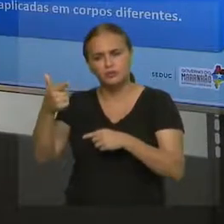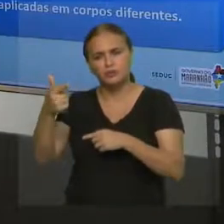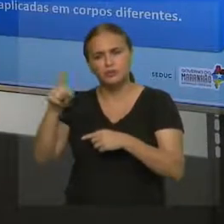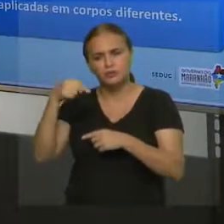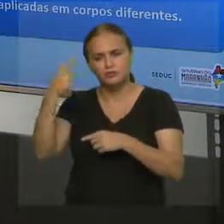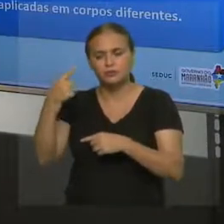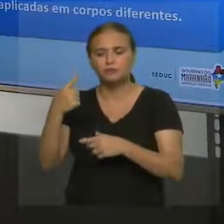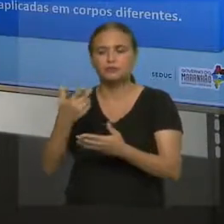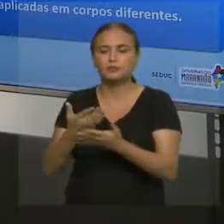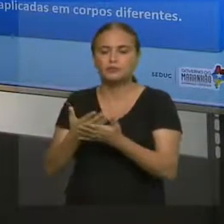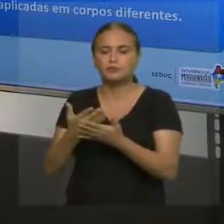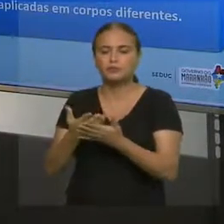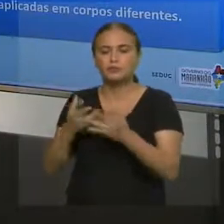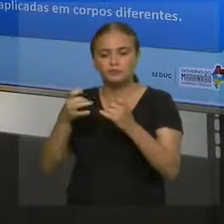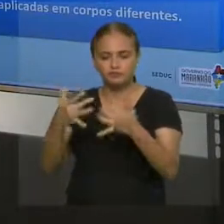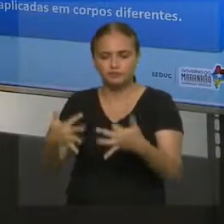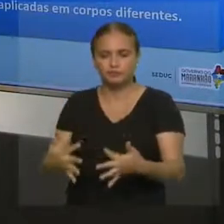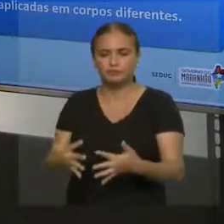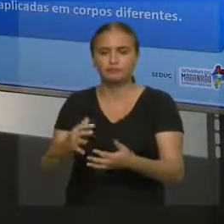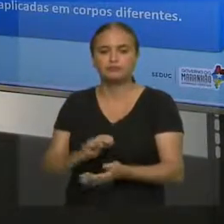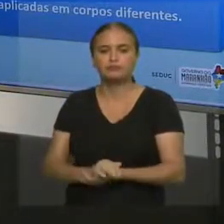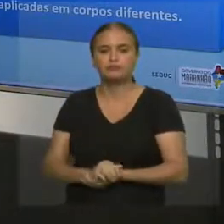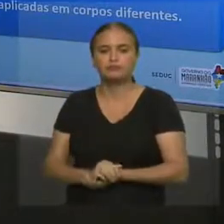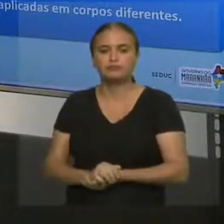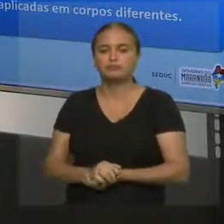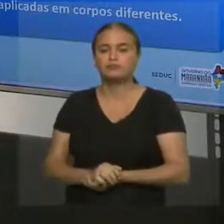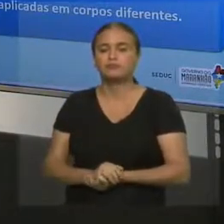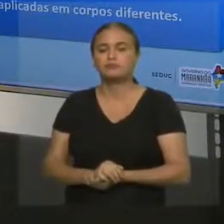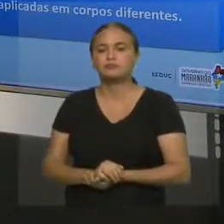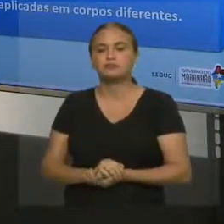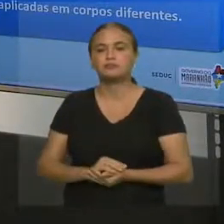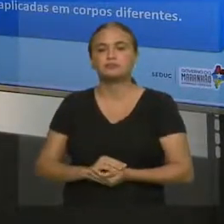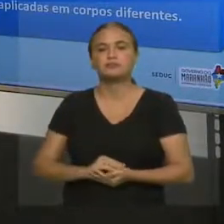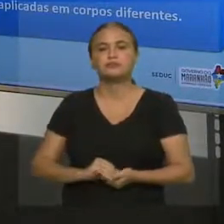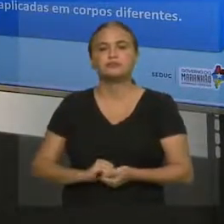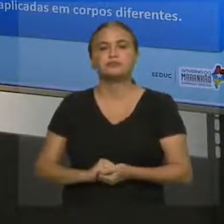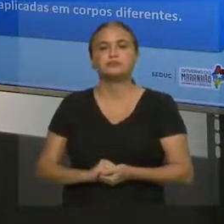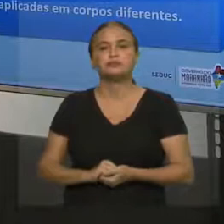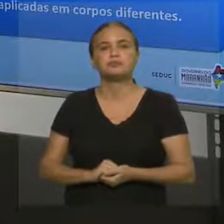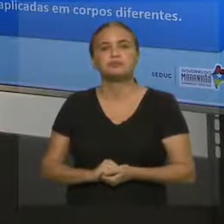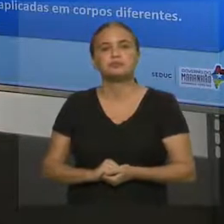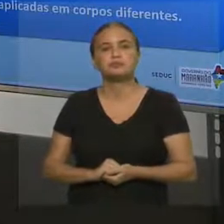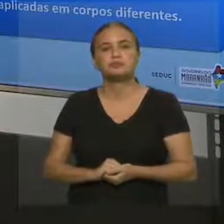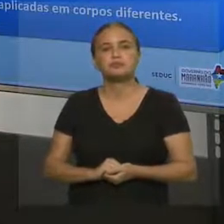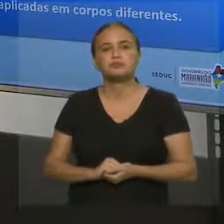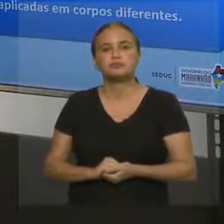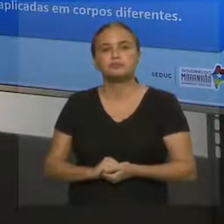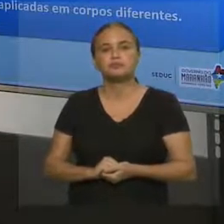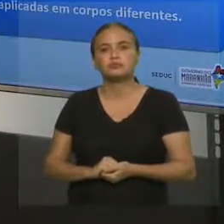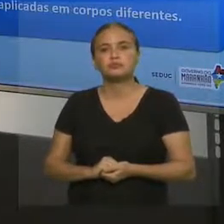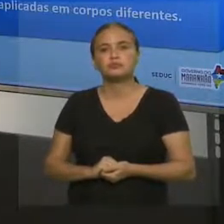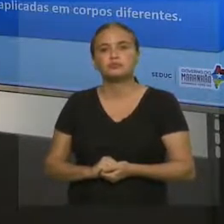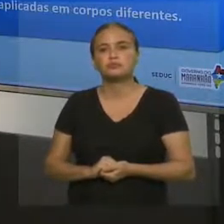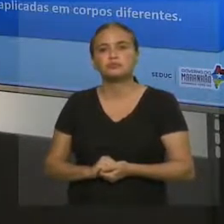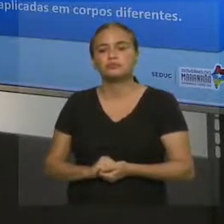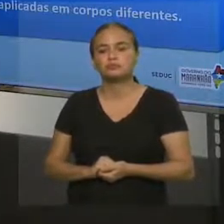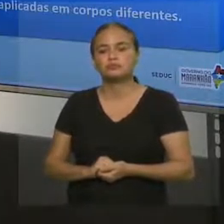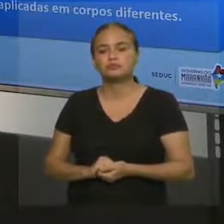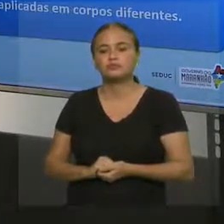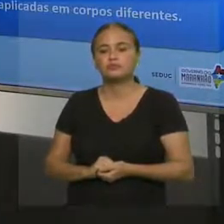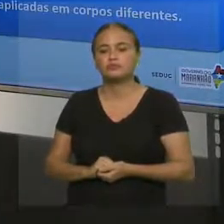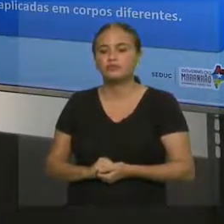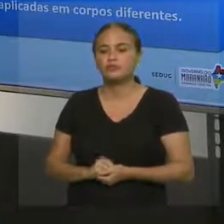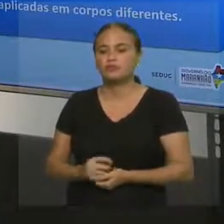elas precisam ser sempre, as forças de ação e reação precisam ser sempre de mesma natureza. Certo? Outra coisa importante, elas não